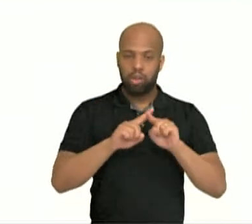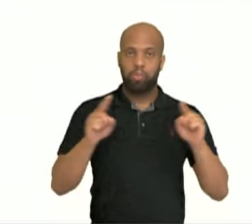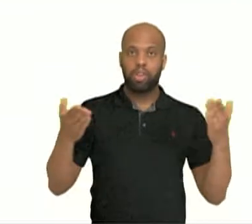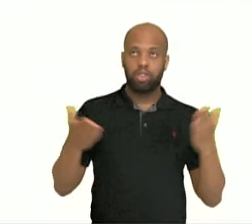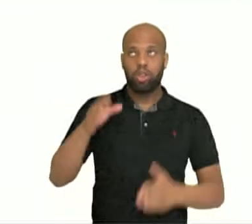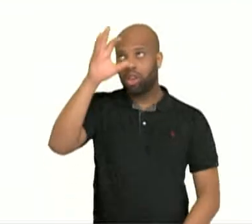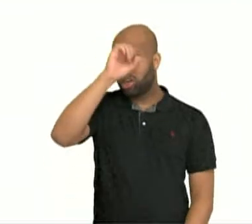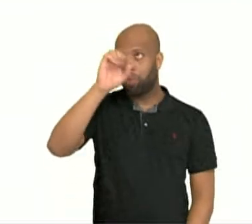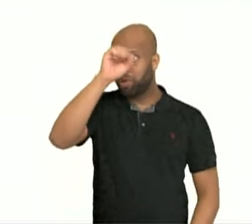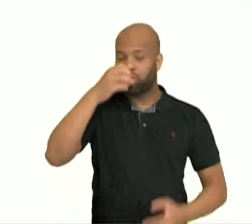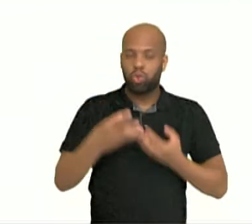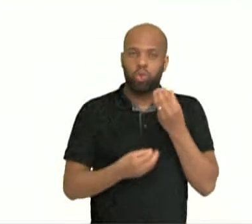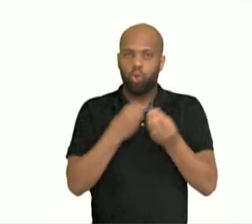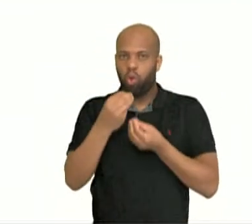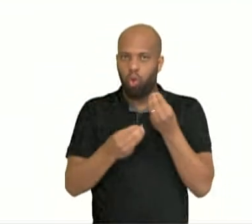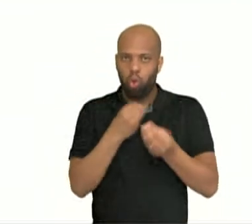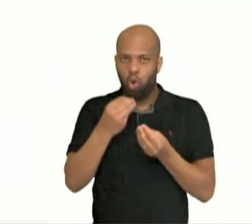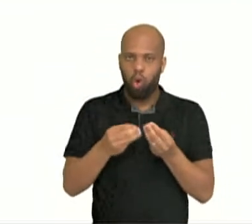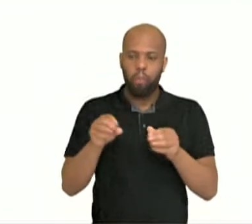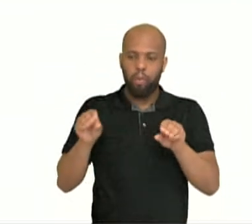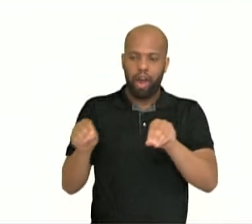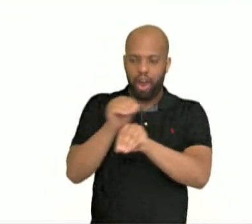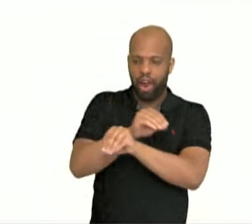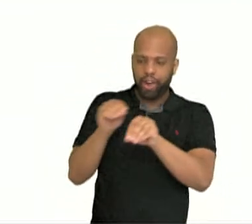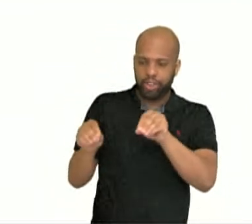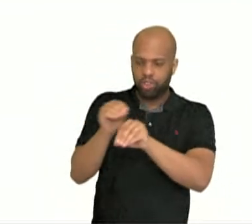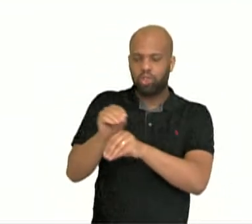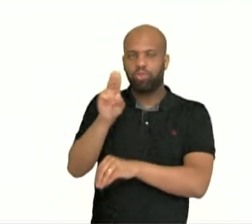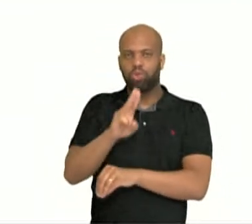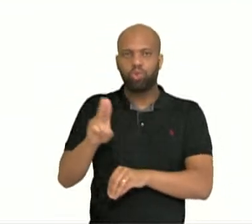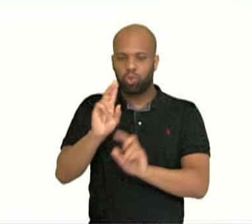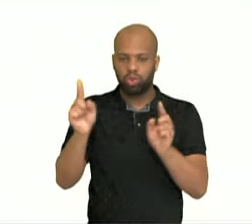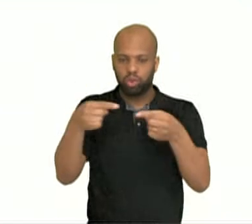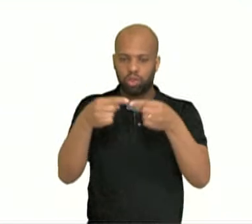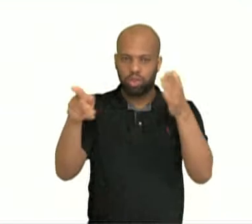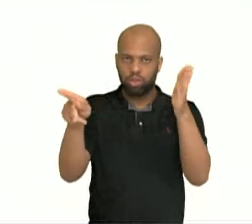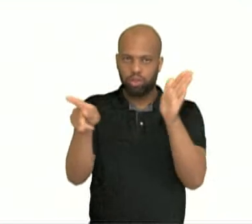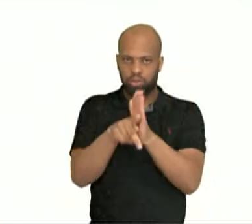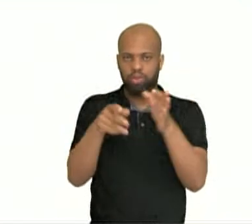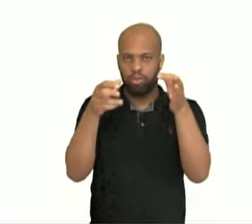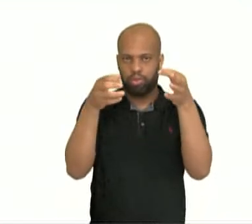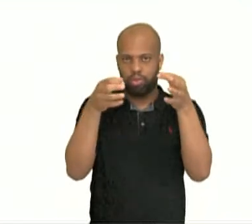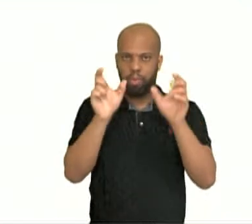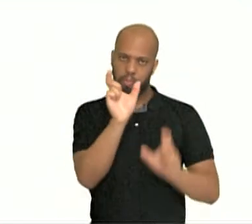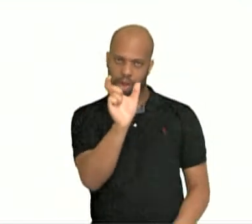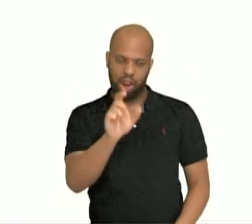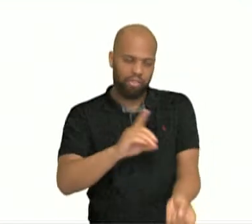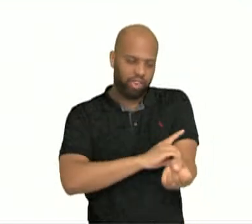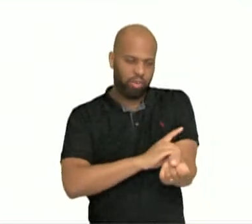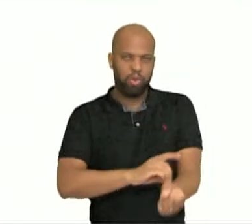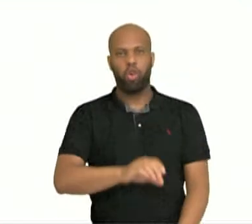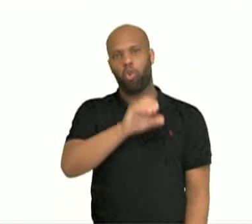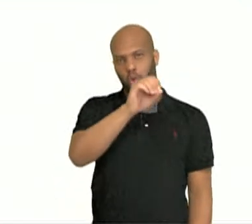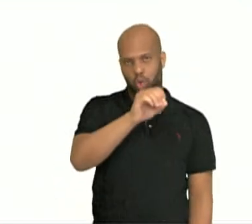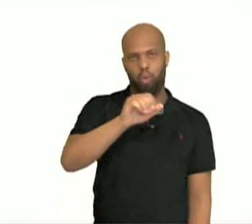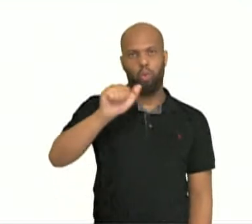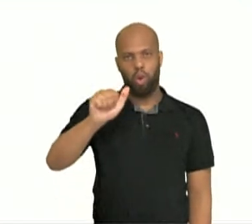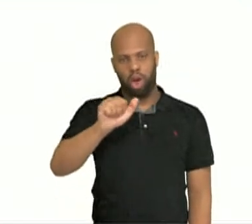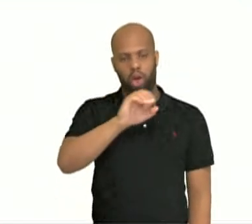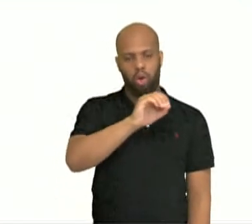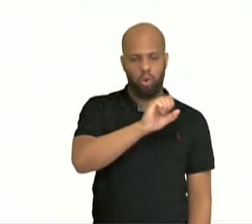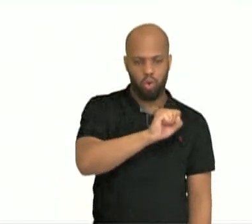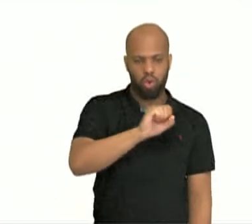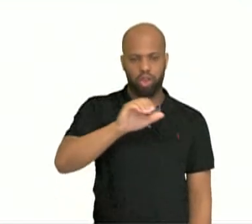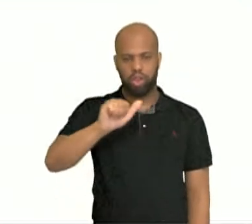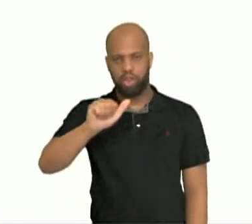aprendi qual o artigo que a gente usa na palavra diabetes, se é o, a, os, as, todos eles. Mas